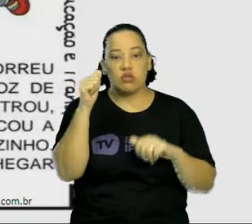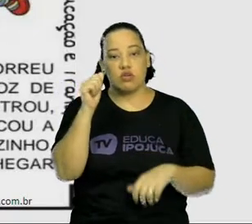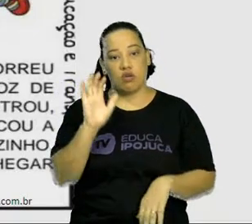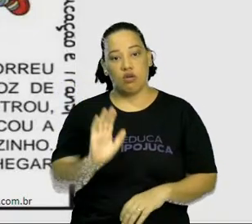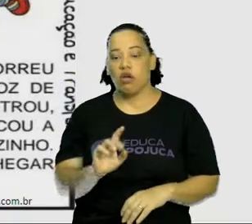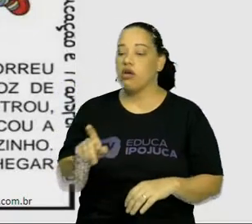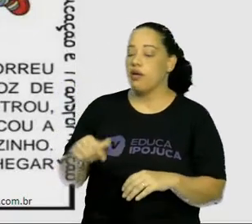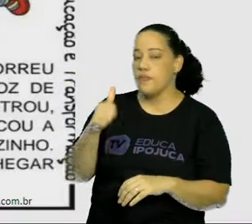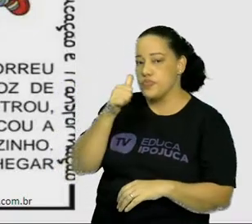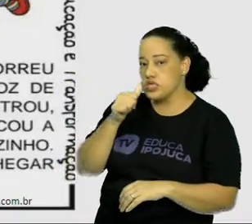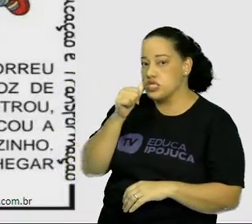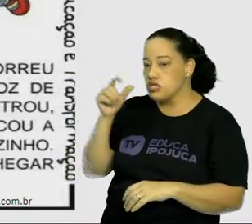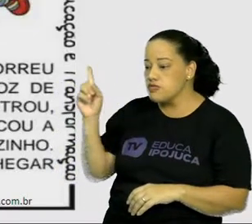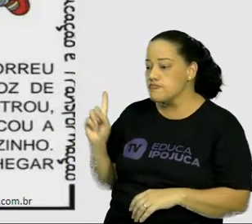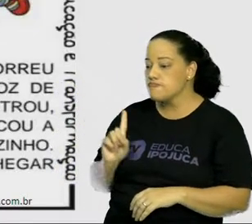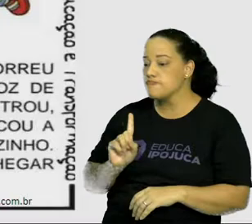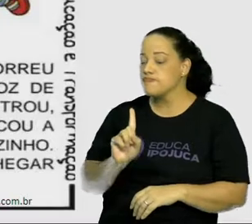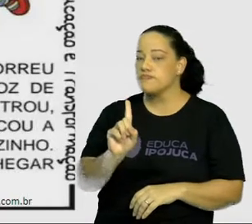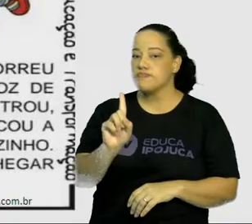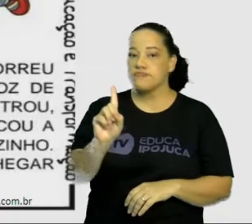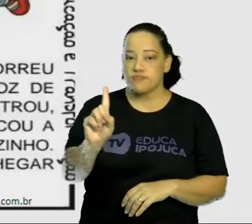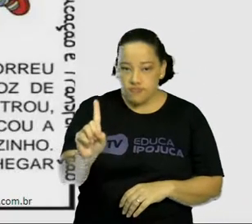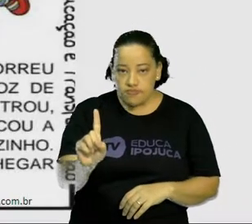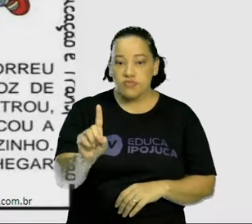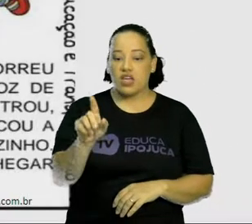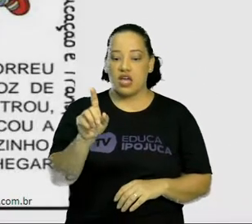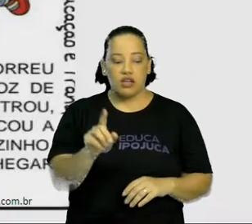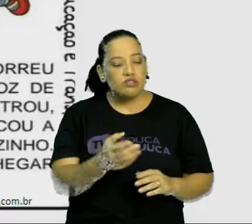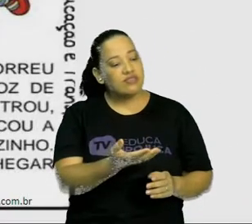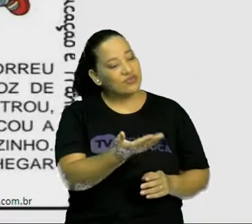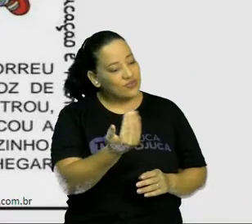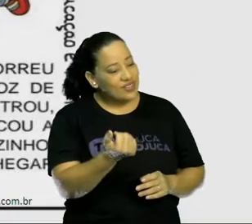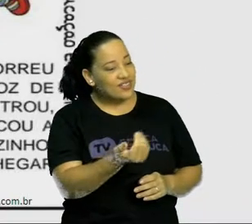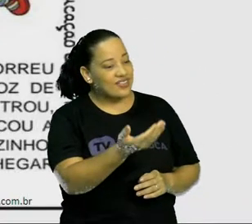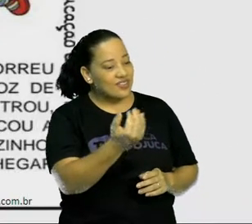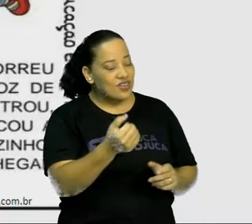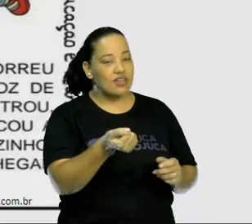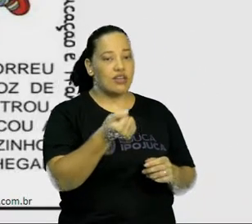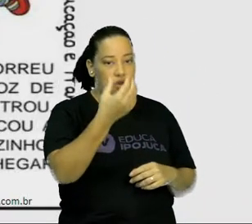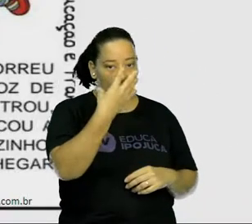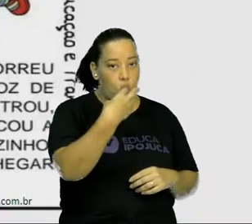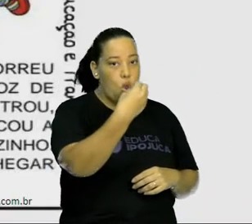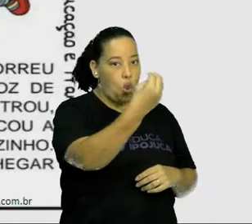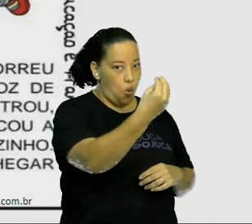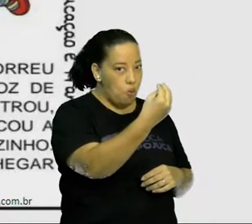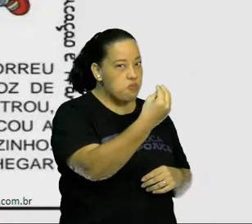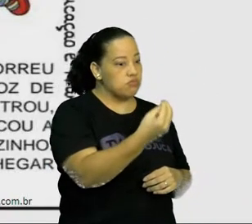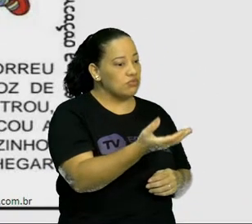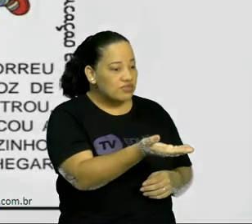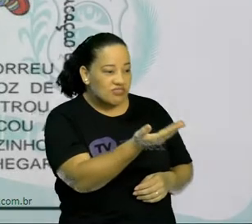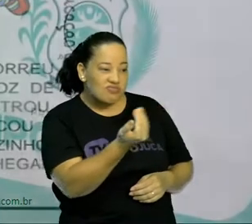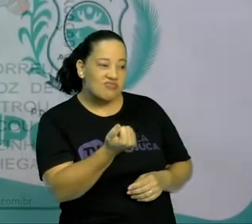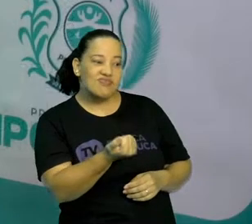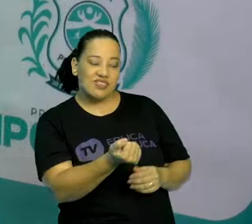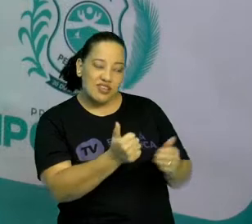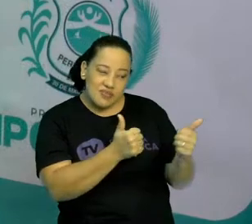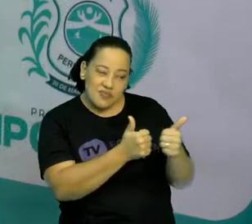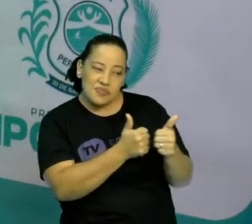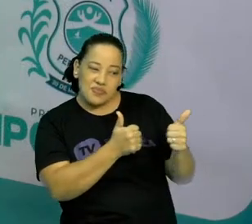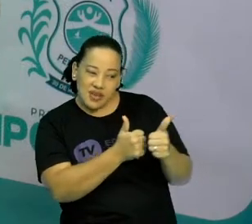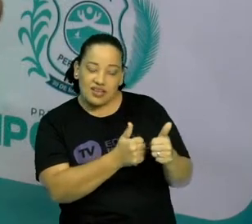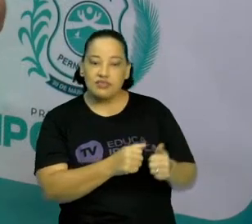chegou, o lobo pediu para ela chegar mais perto. E o final da história, vocês já sabem, né, crianças?